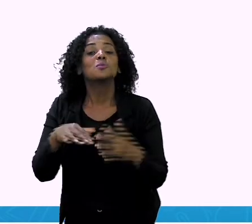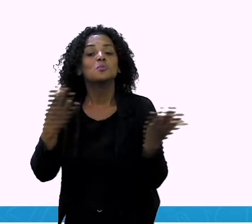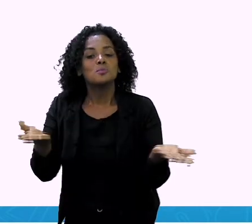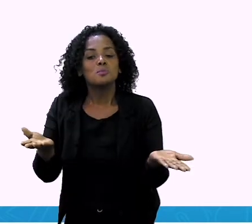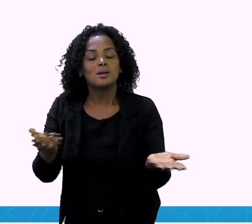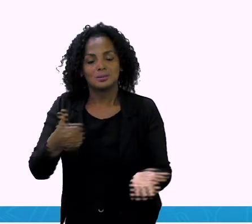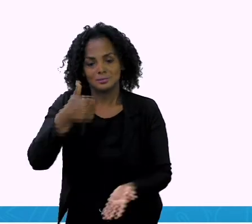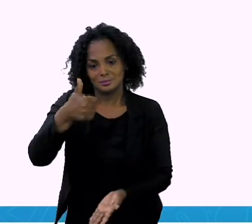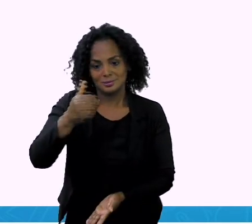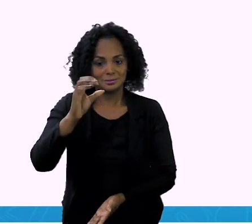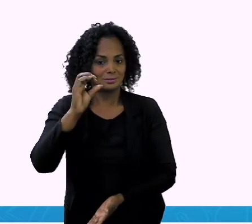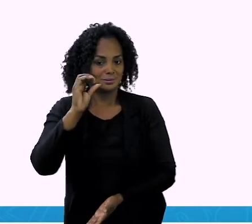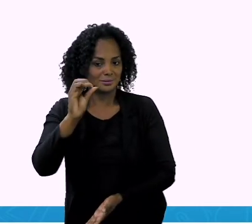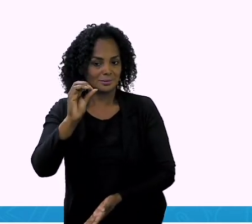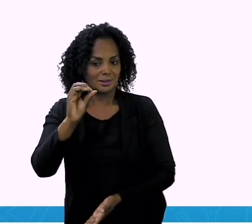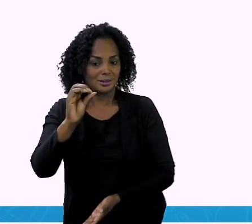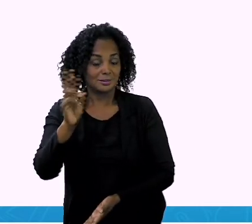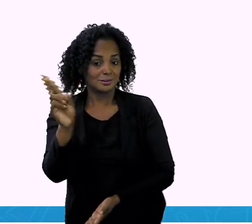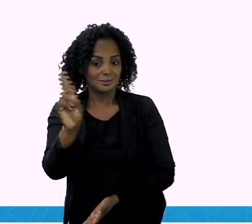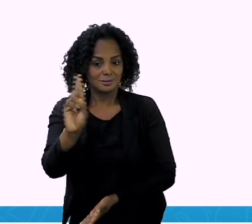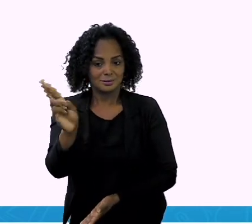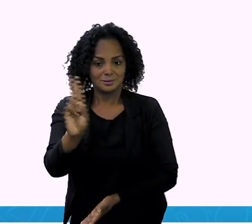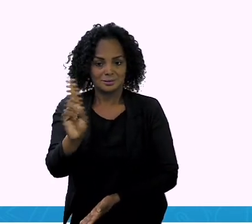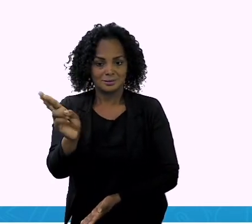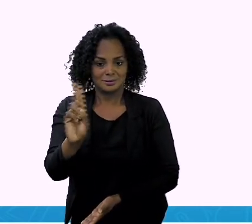Então, é dez reais.